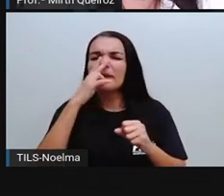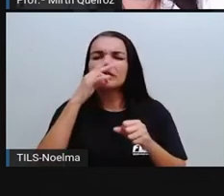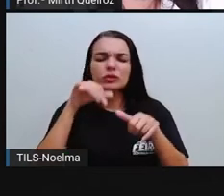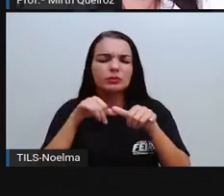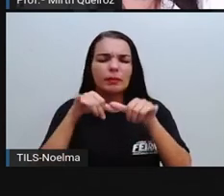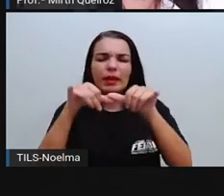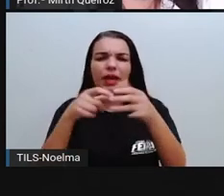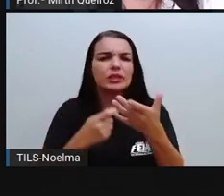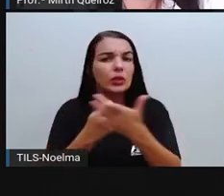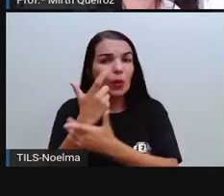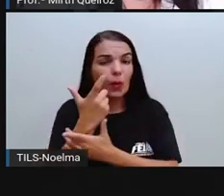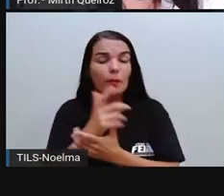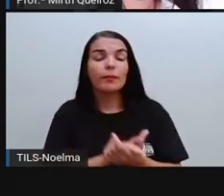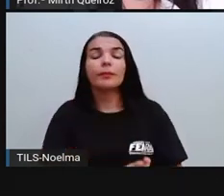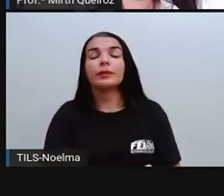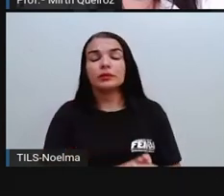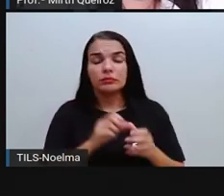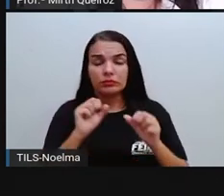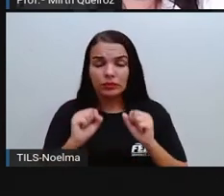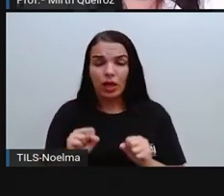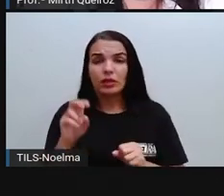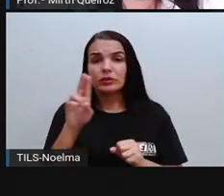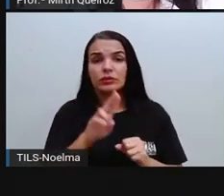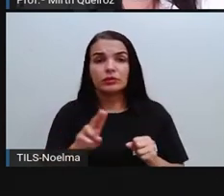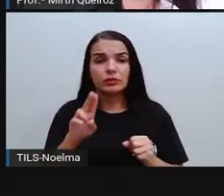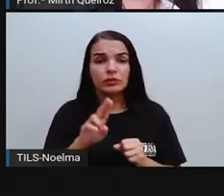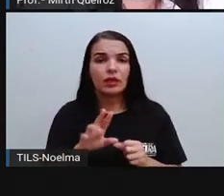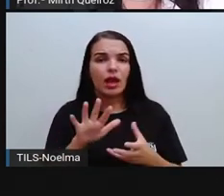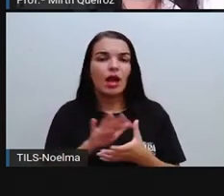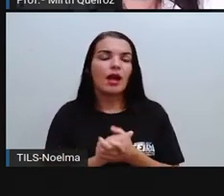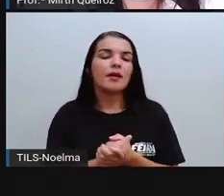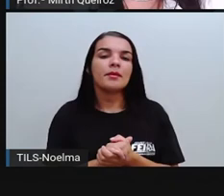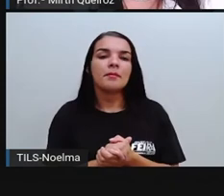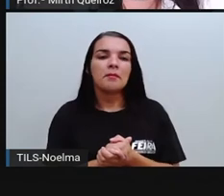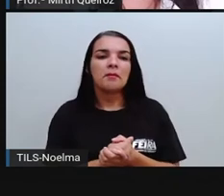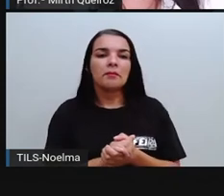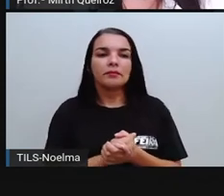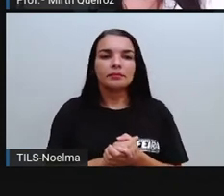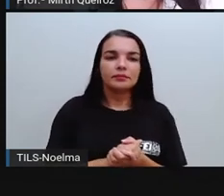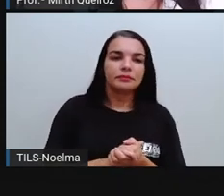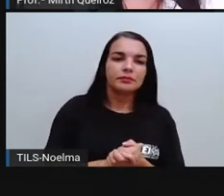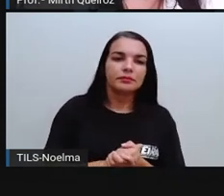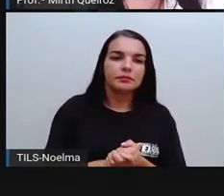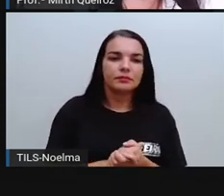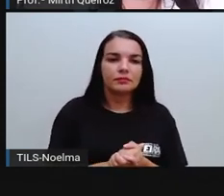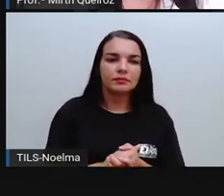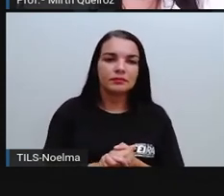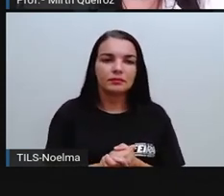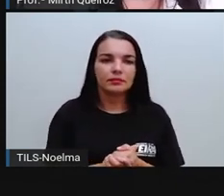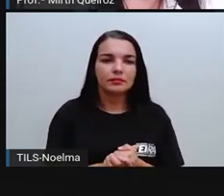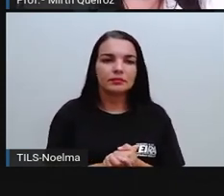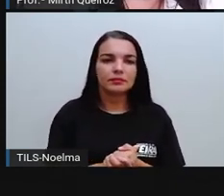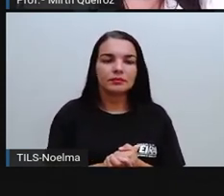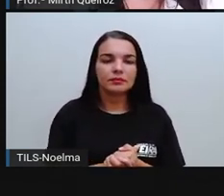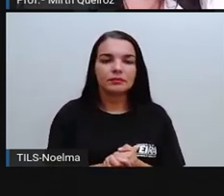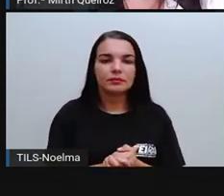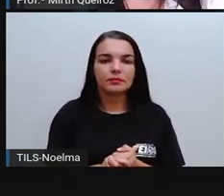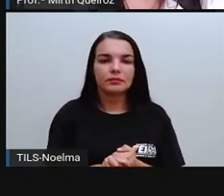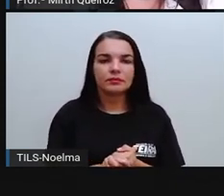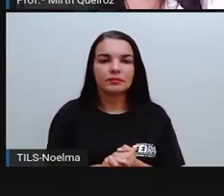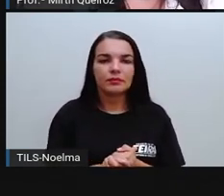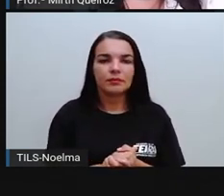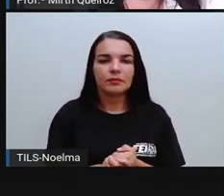a gente vai comprar aí. Ou de frutas, como por exemplo, morango, a uva, geralmente também no mercado, nas ceras, gente vê